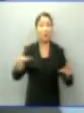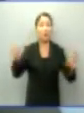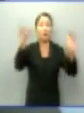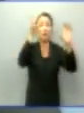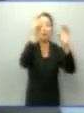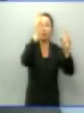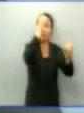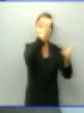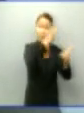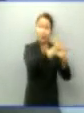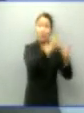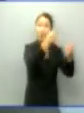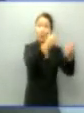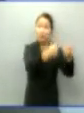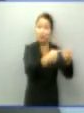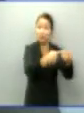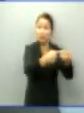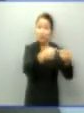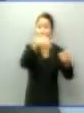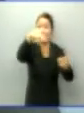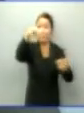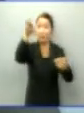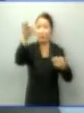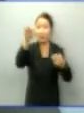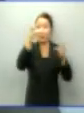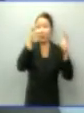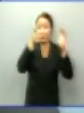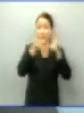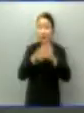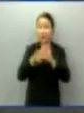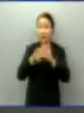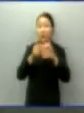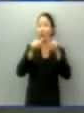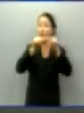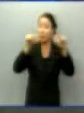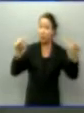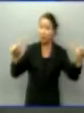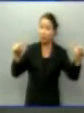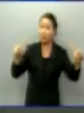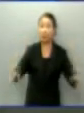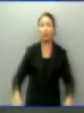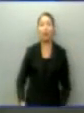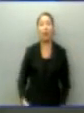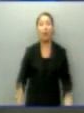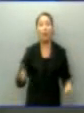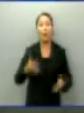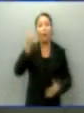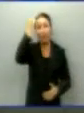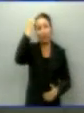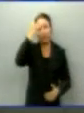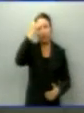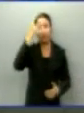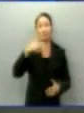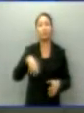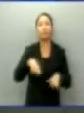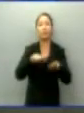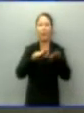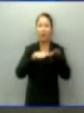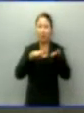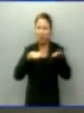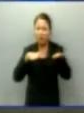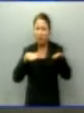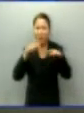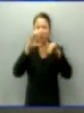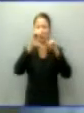Centro-Oeste. E o MT Integrado terminaremos e ampliaremos. Tréplica de José Roberto. Transporte pesado, sabendo que